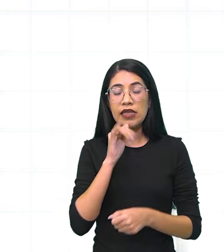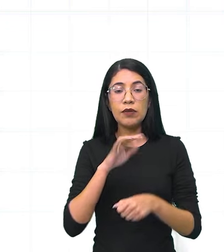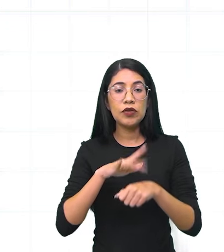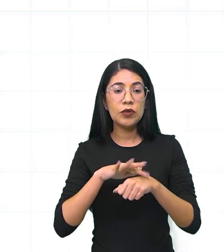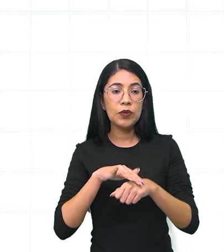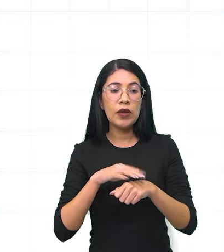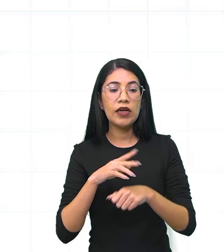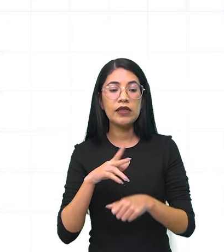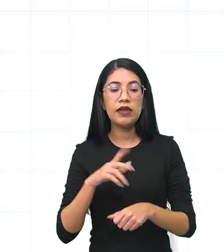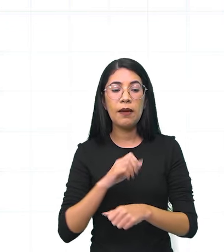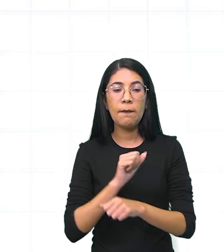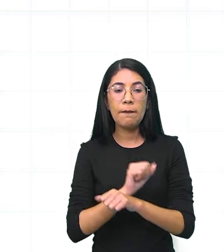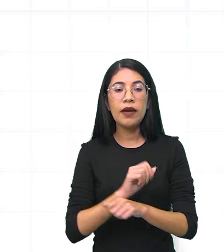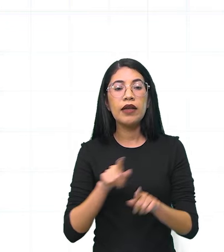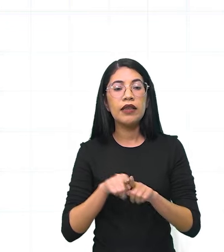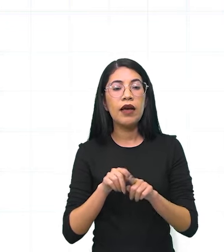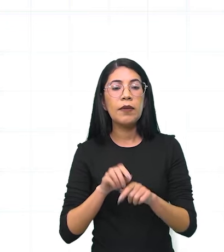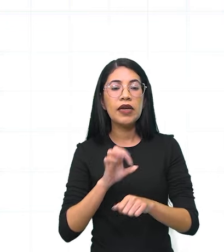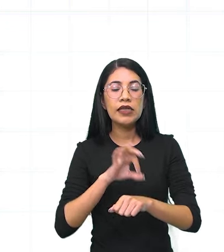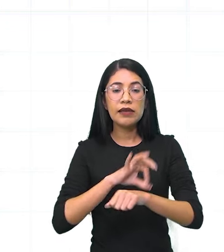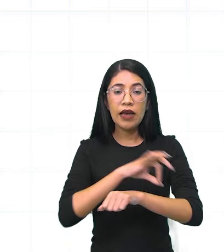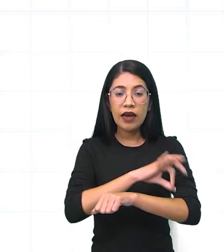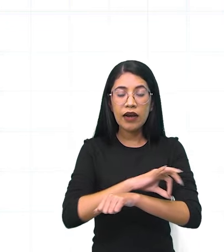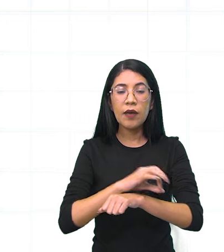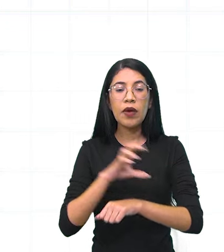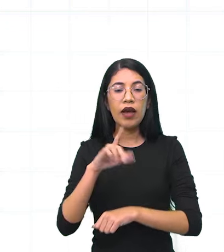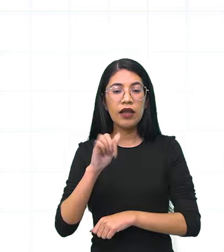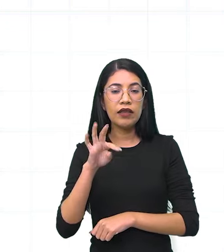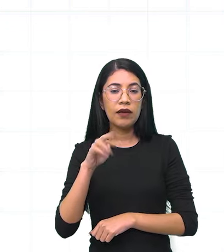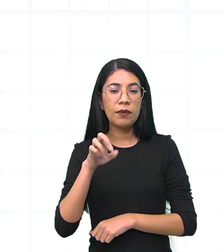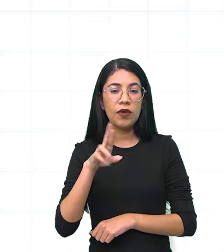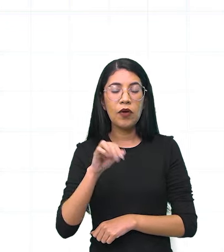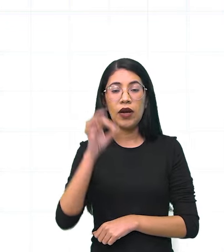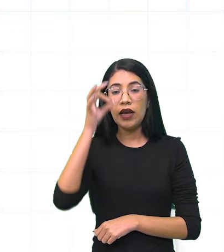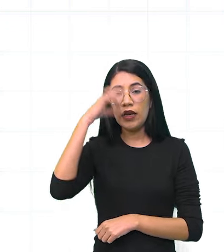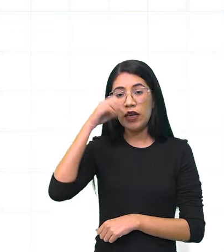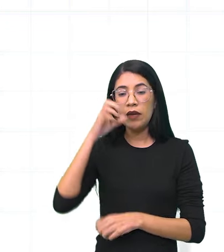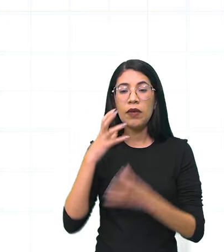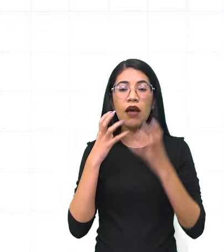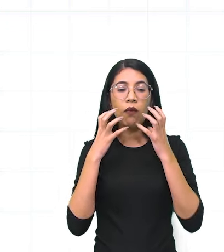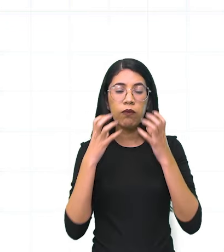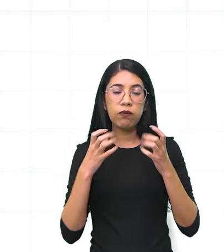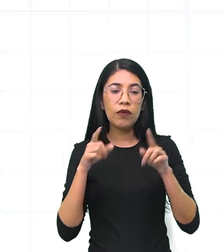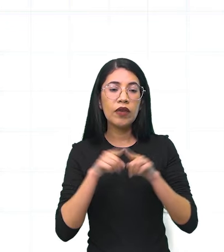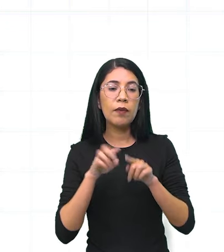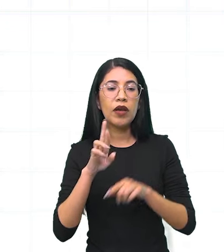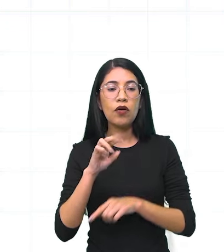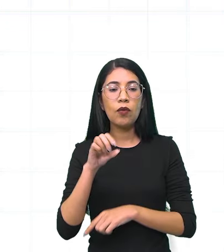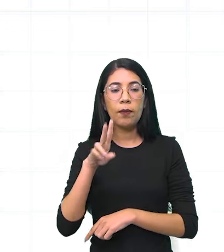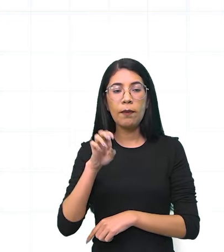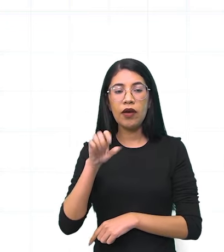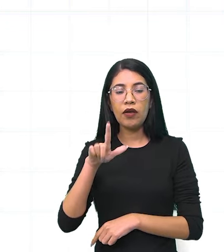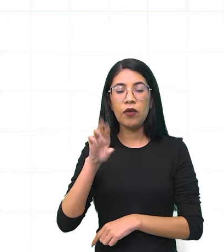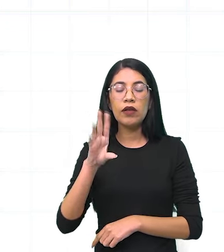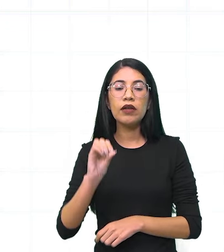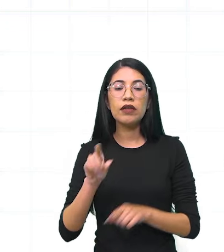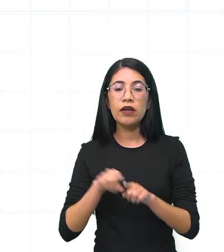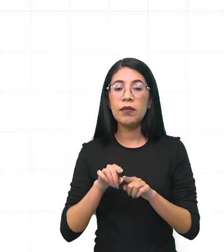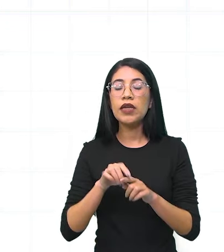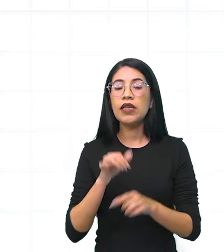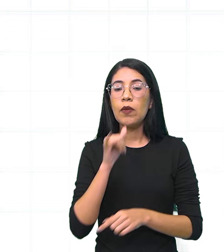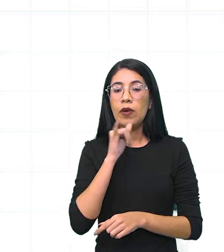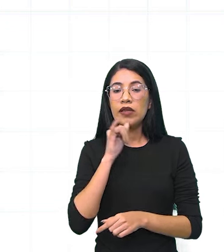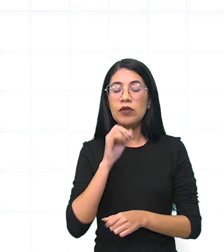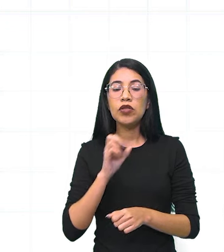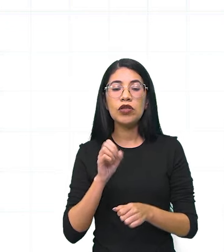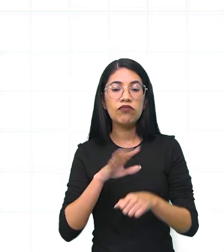Paralisia, sarampo, catapora, gripe, cachumba e rubeula são exemplos de doenças virais.